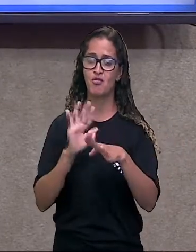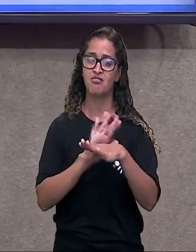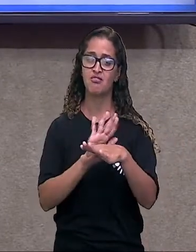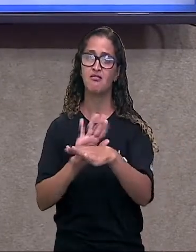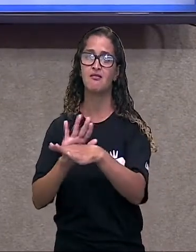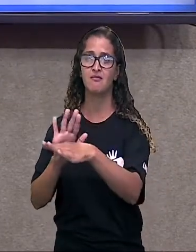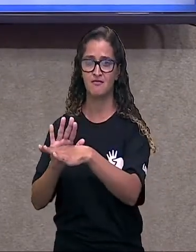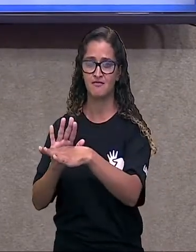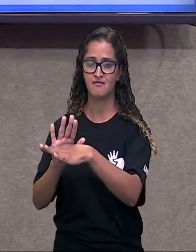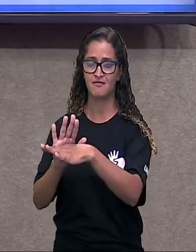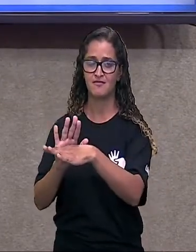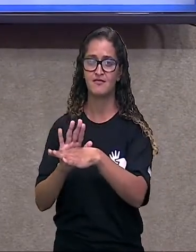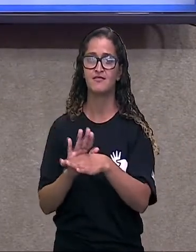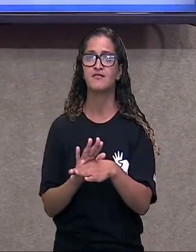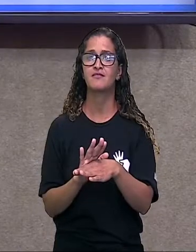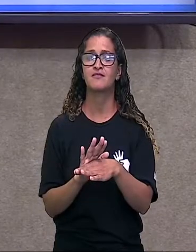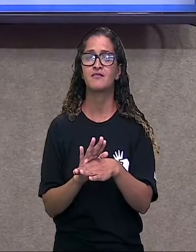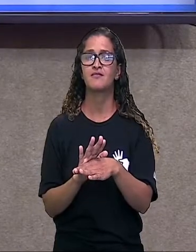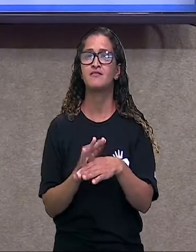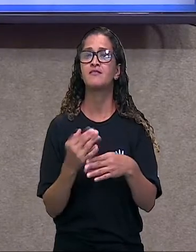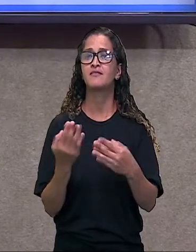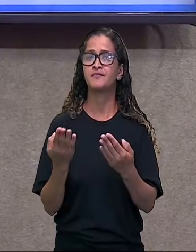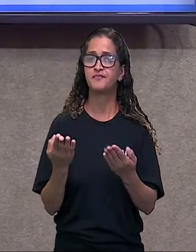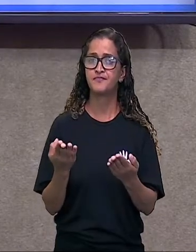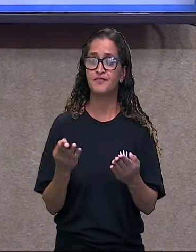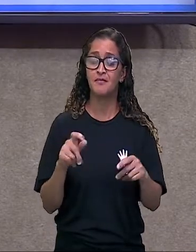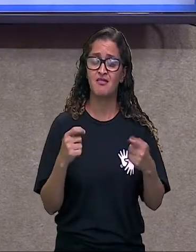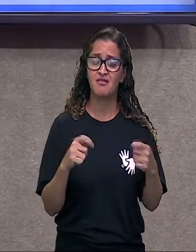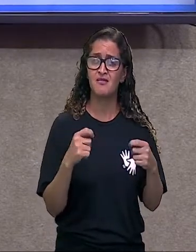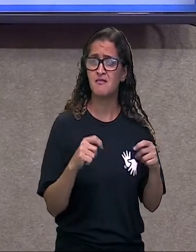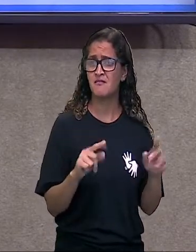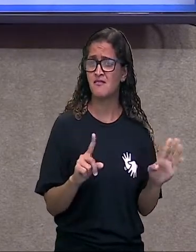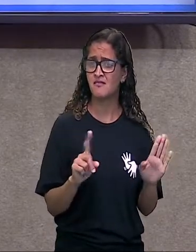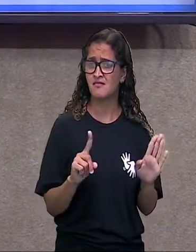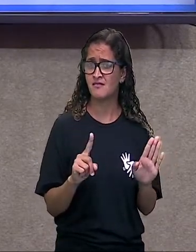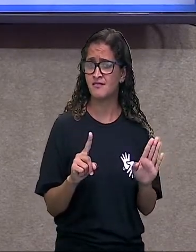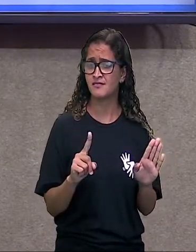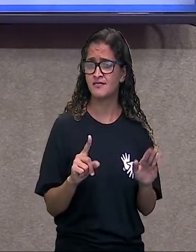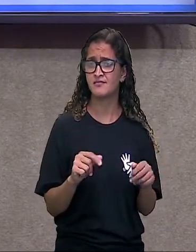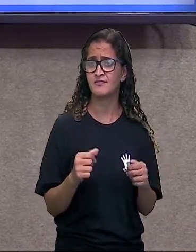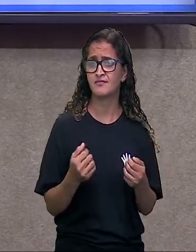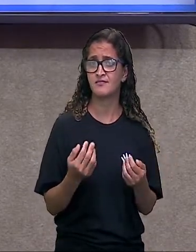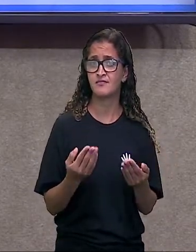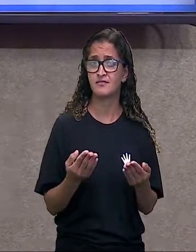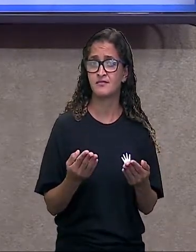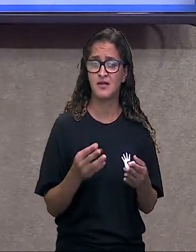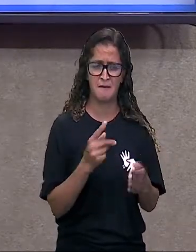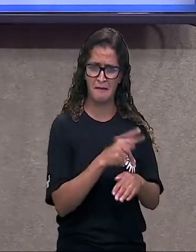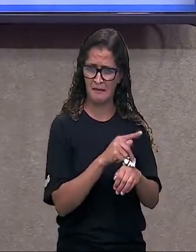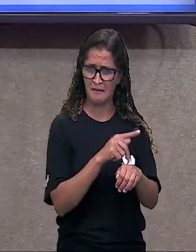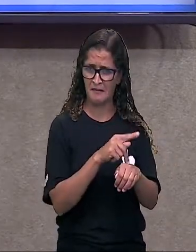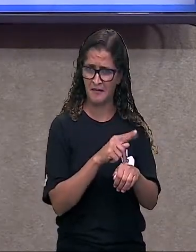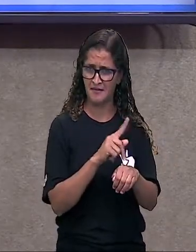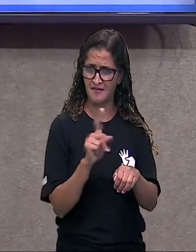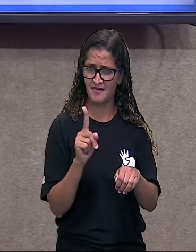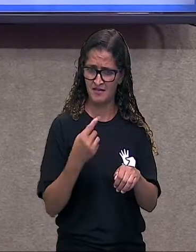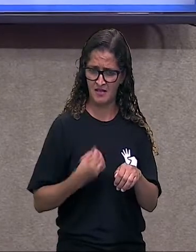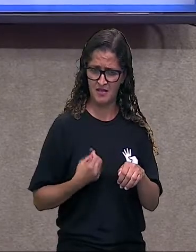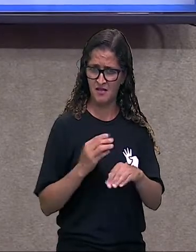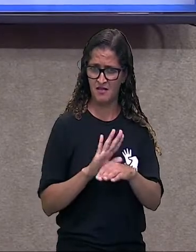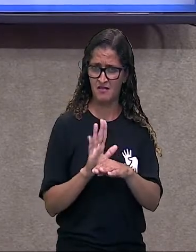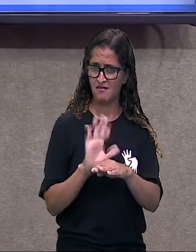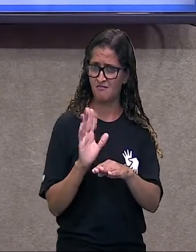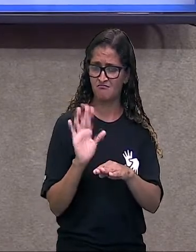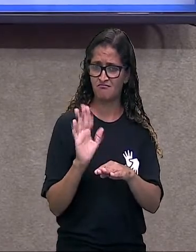coisas, como aquilo que a gente não precisa pra sobreviver? Nós não precisamos de pedra, né? Nós não